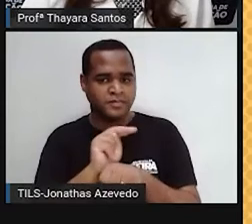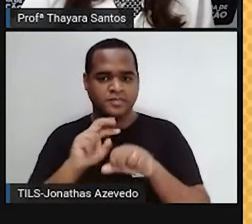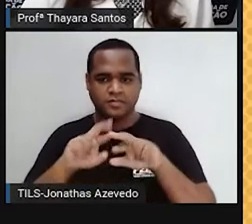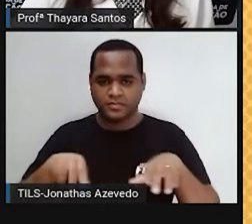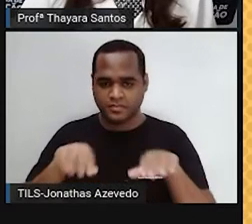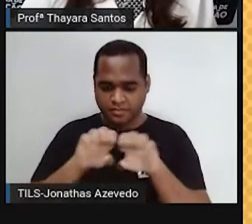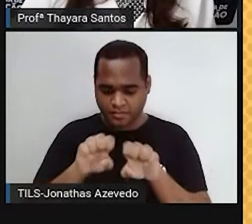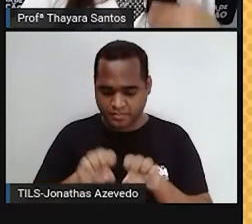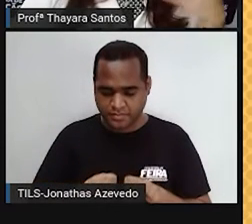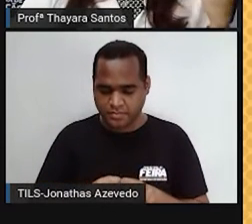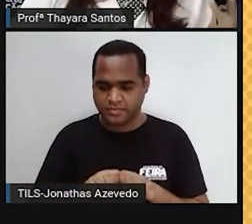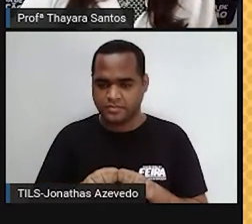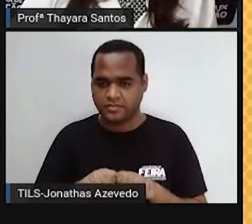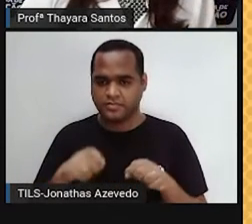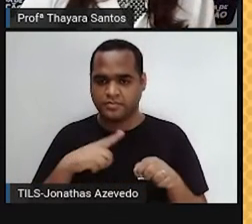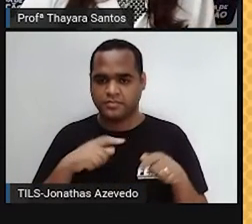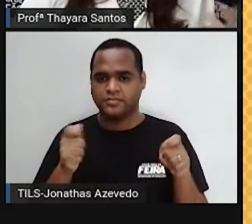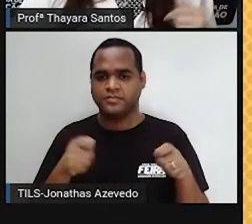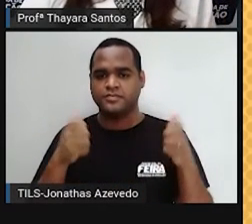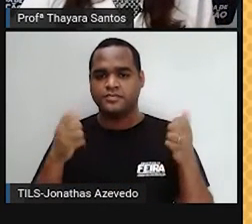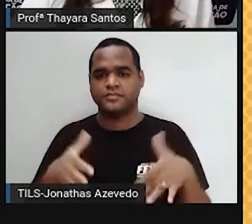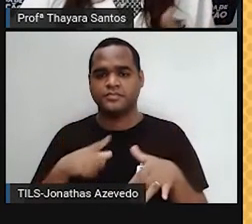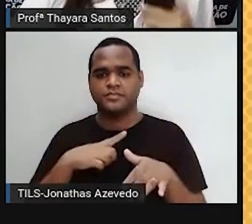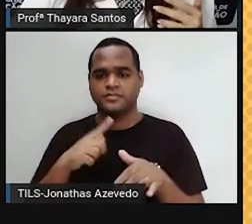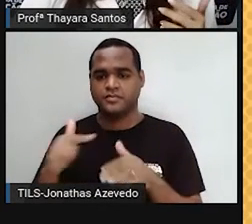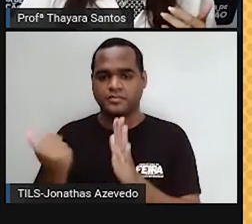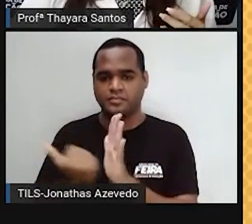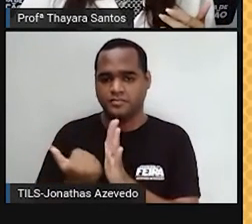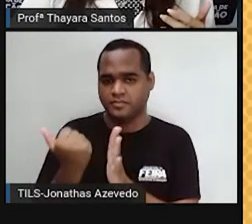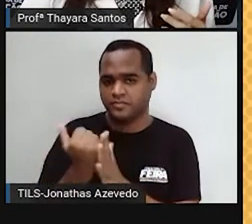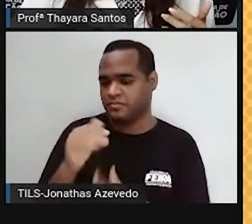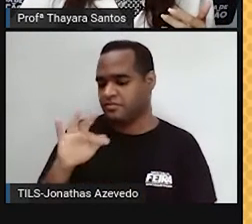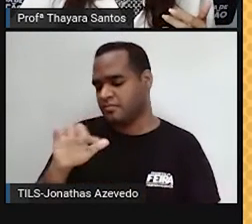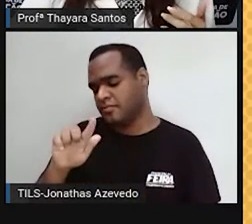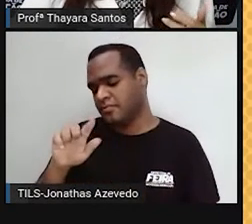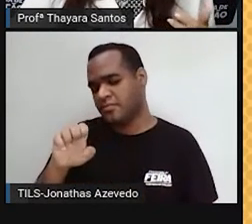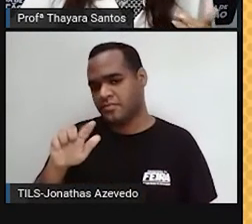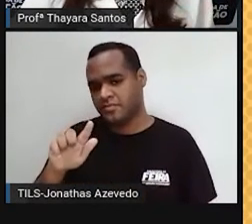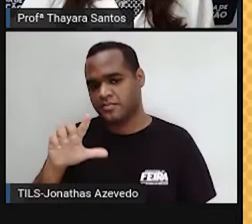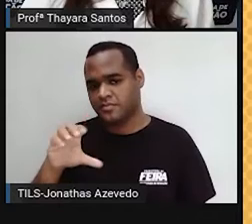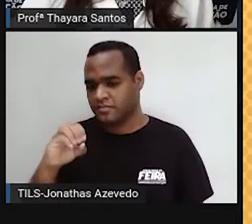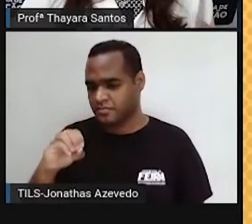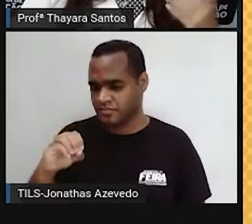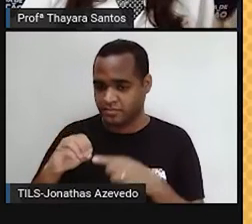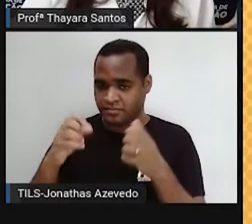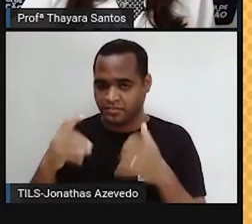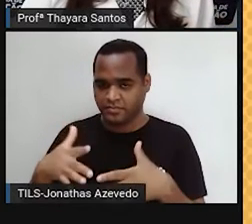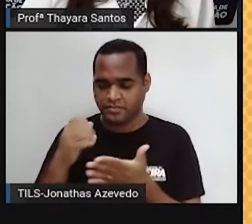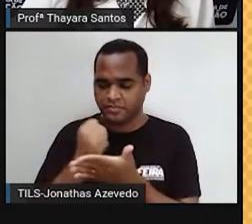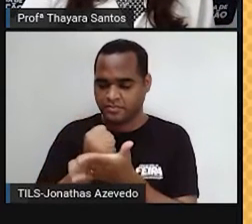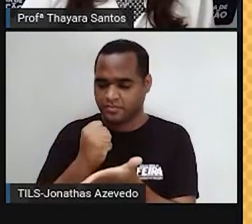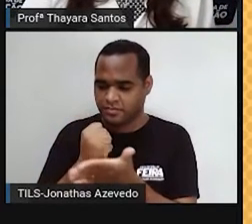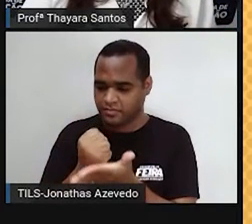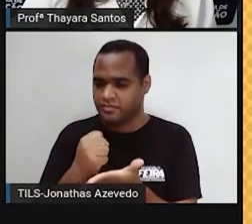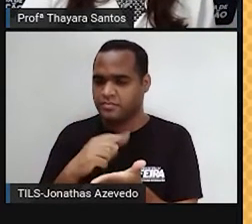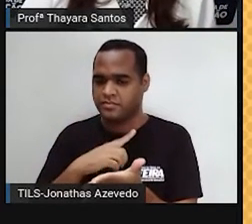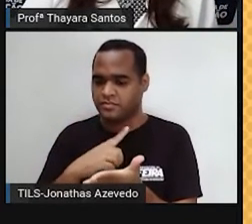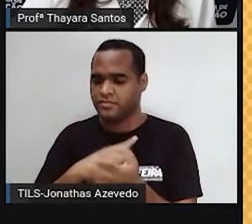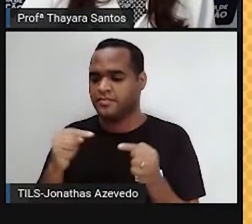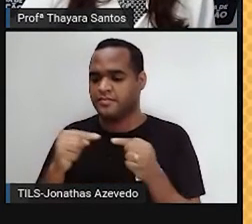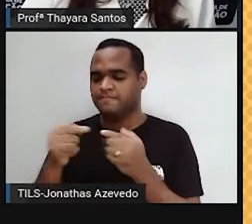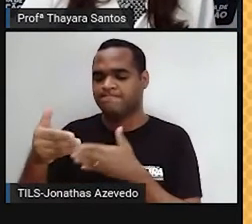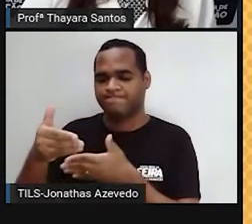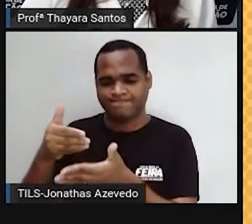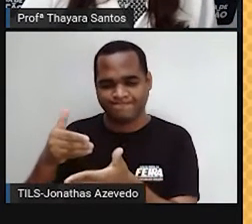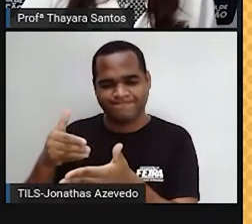estruturas. E ela pode ter também flagelo, que é essa estrutura daqui que auxilia na locomoção desse organismo,